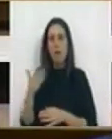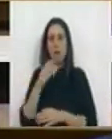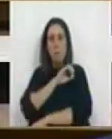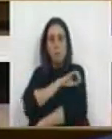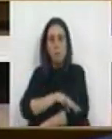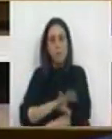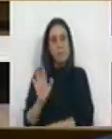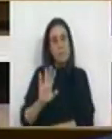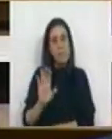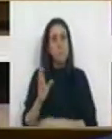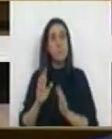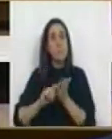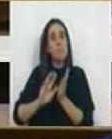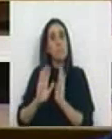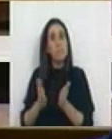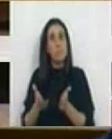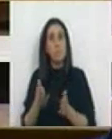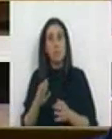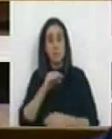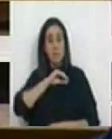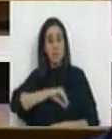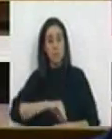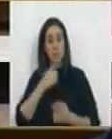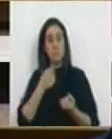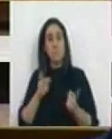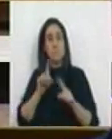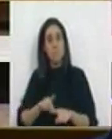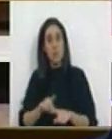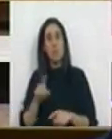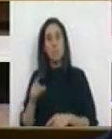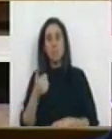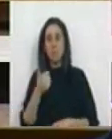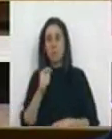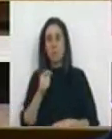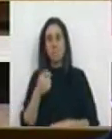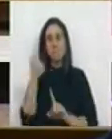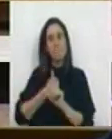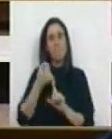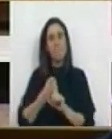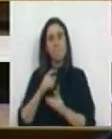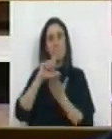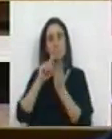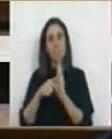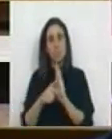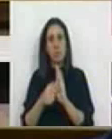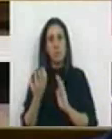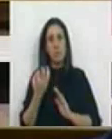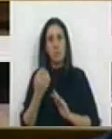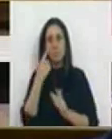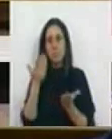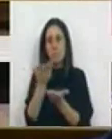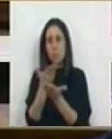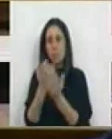o empobrecimento. É preciso recuperar rendimentos. E o Bloco de Esquerda empenhou-se nesse projeto das